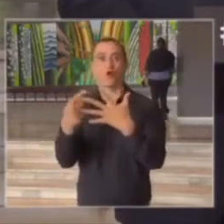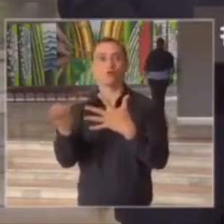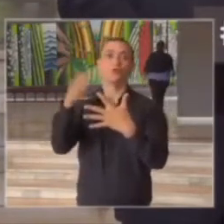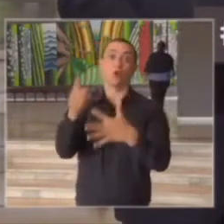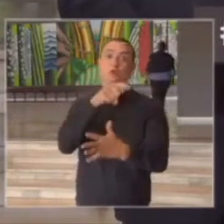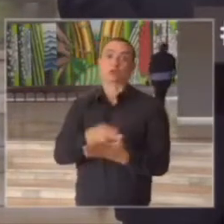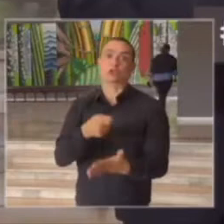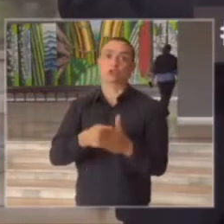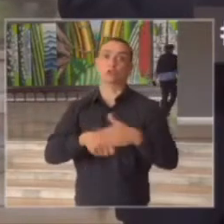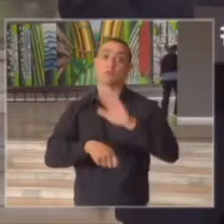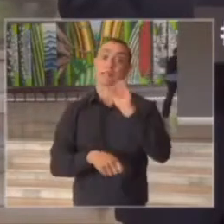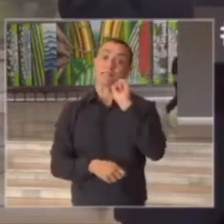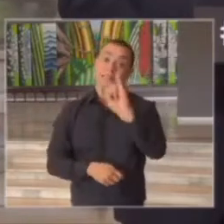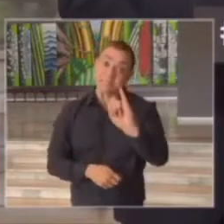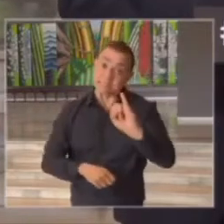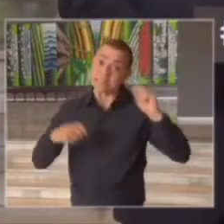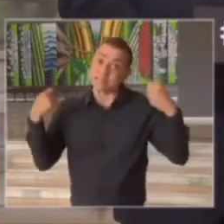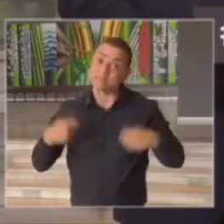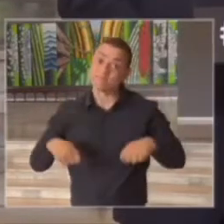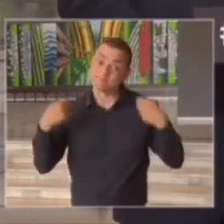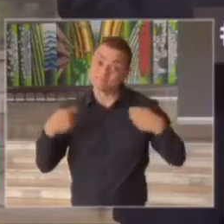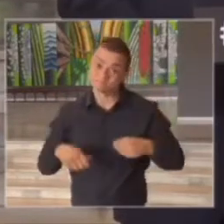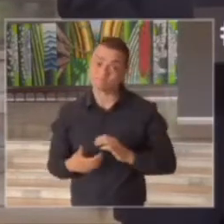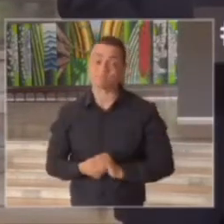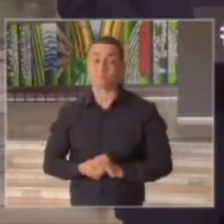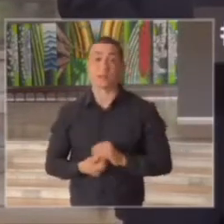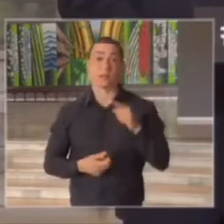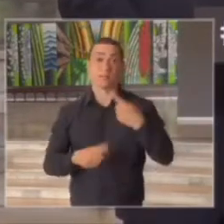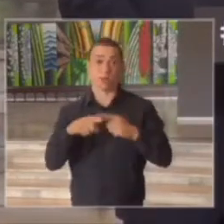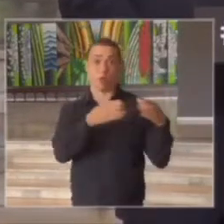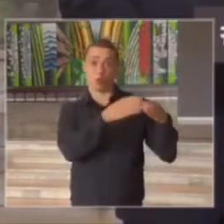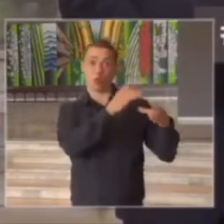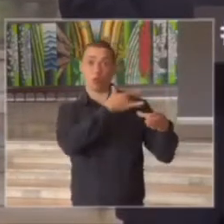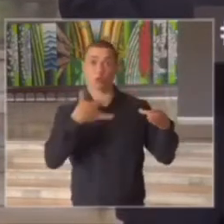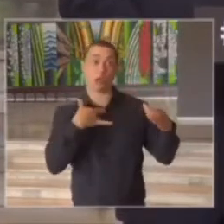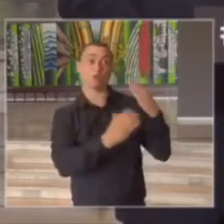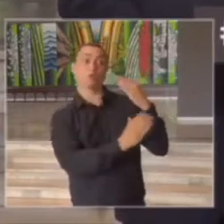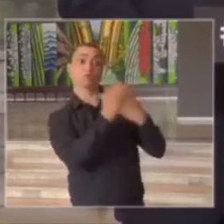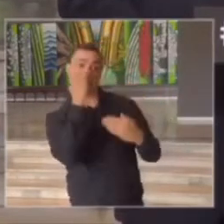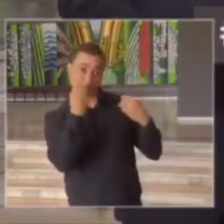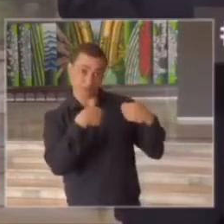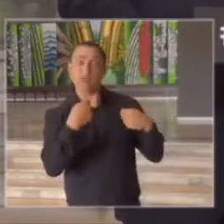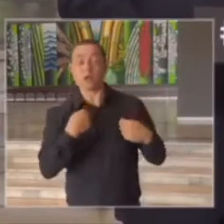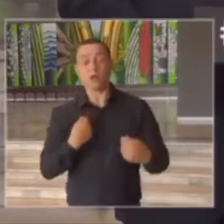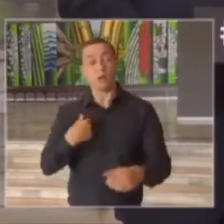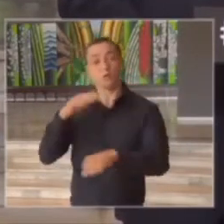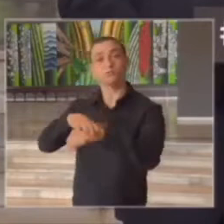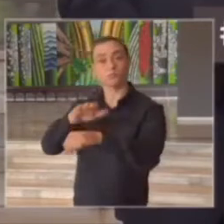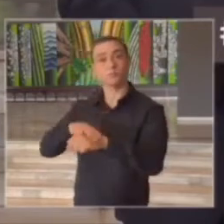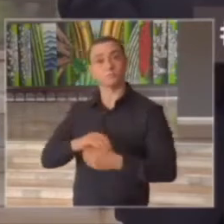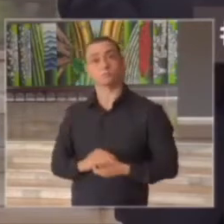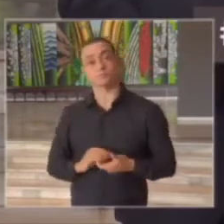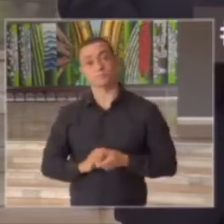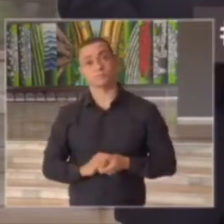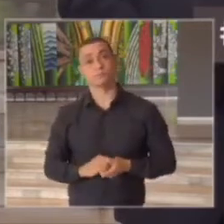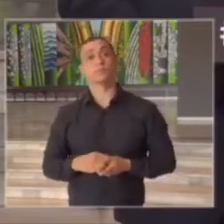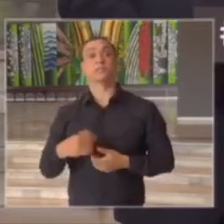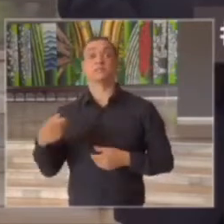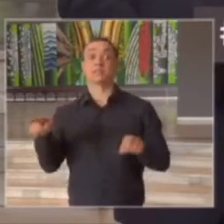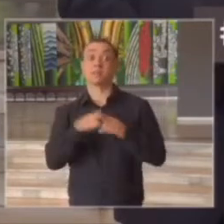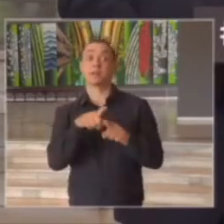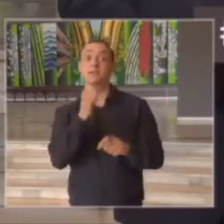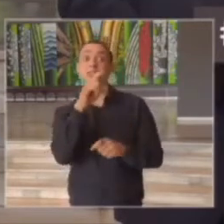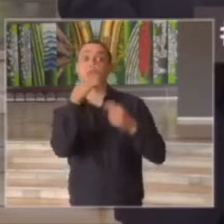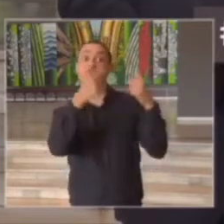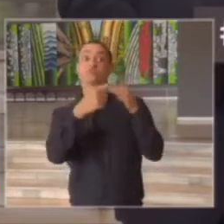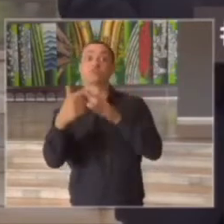estado de São Paulo e avançaremos no plano São Paulo se o comitê de saúde assim referendar